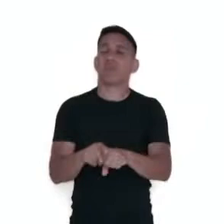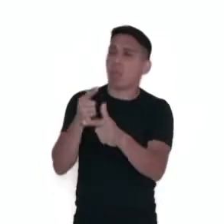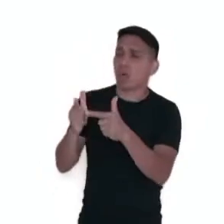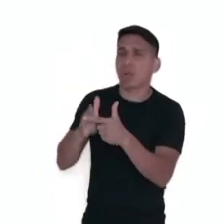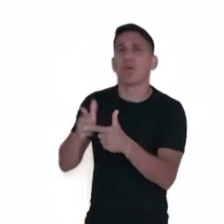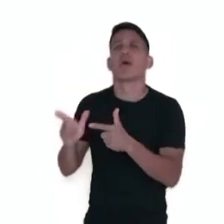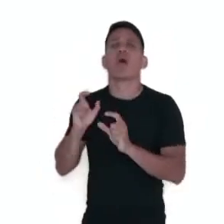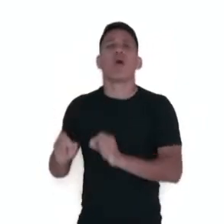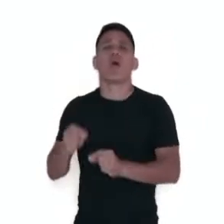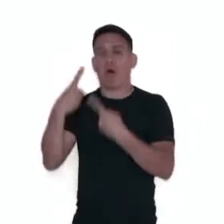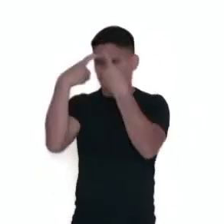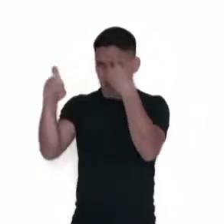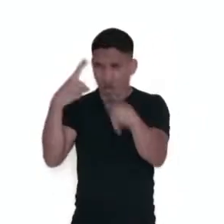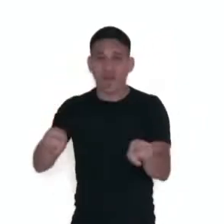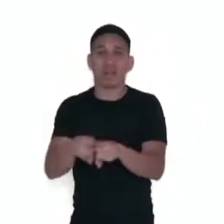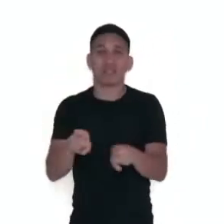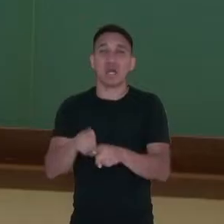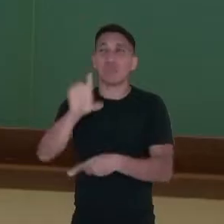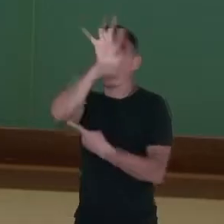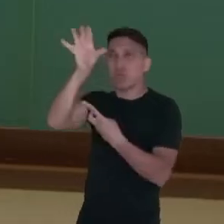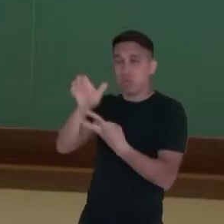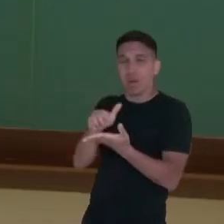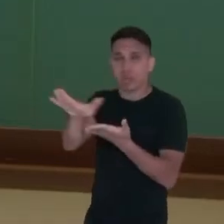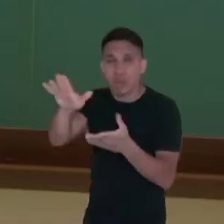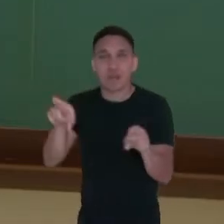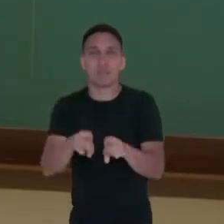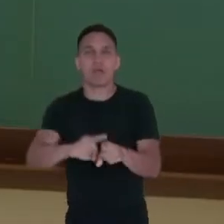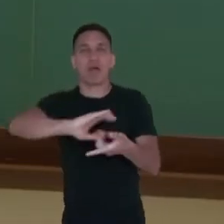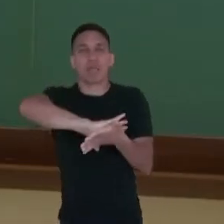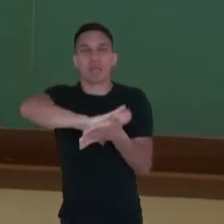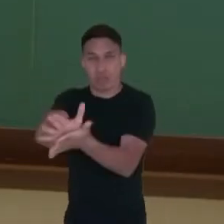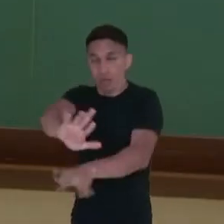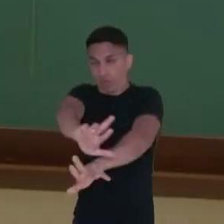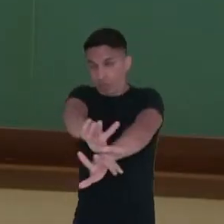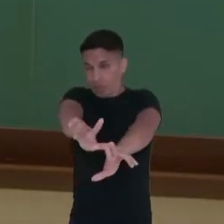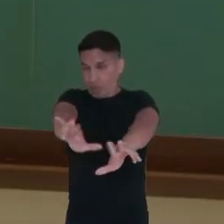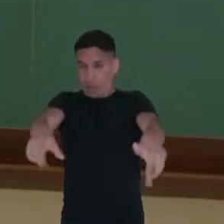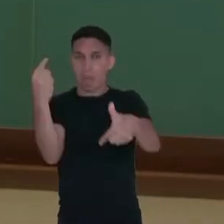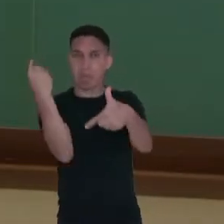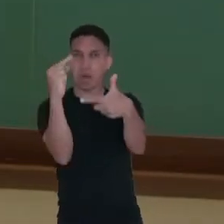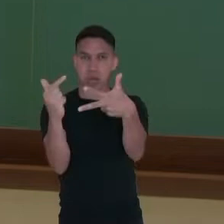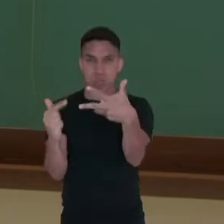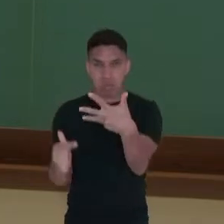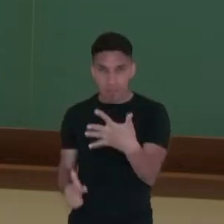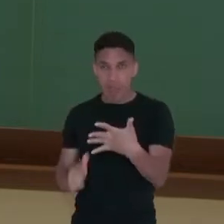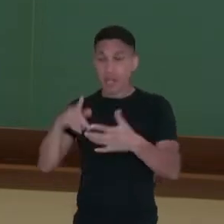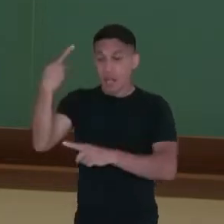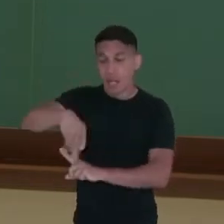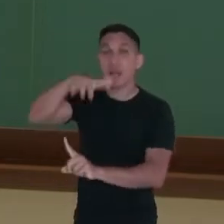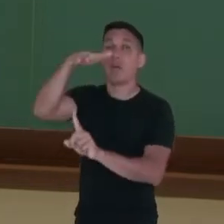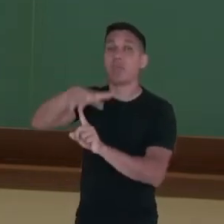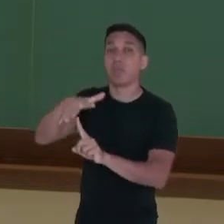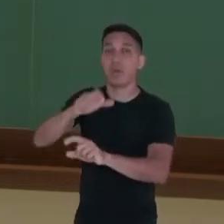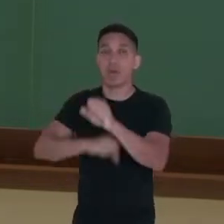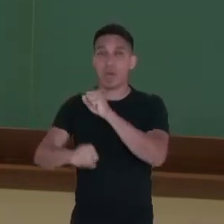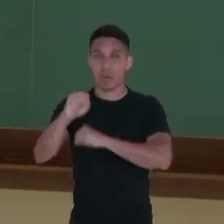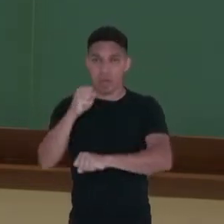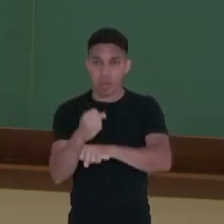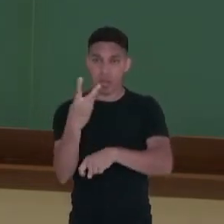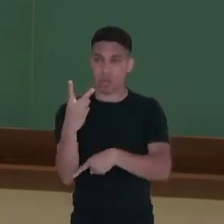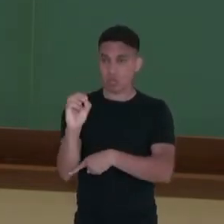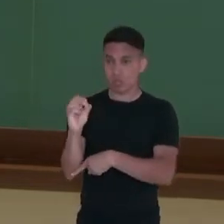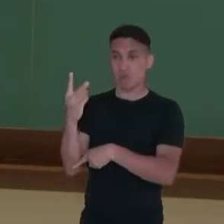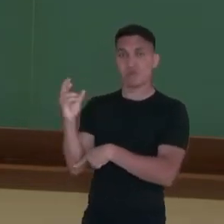a xenofobia, o preconceito, entre tantos problemas. O Paraná, no ano de 2020 e